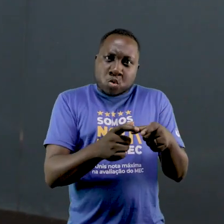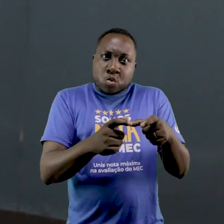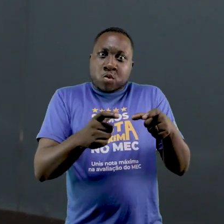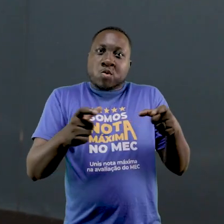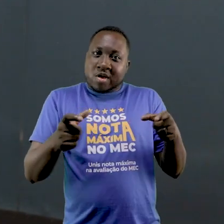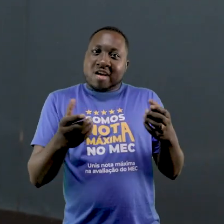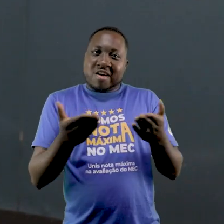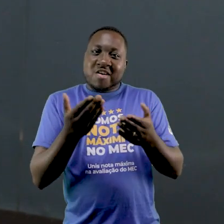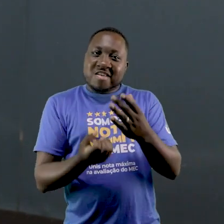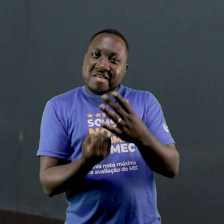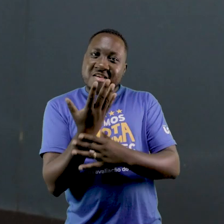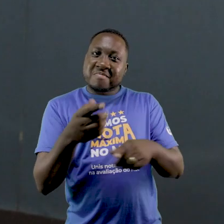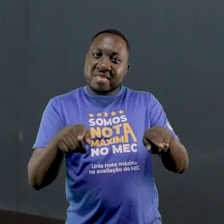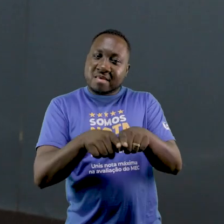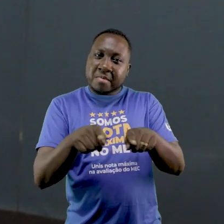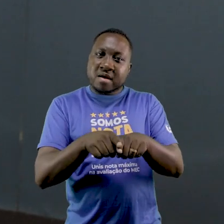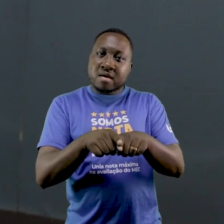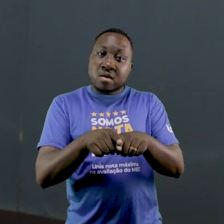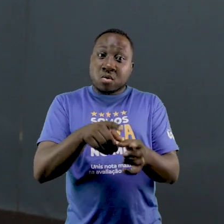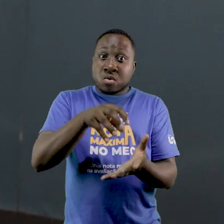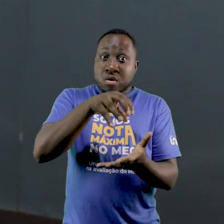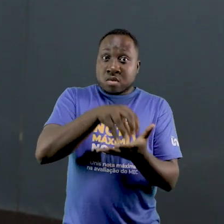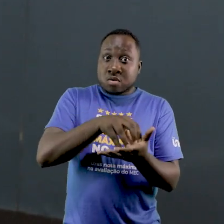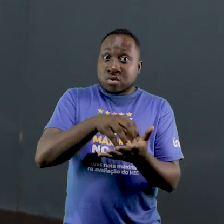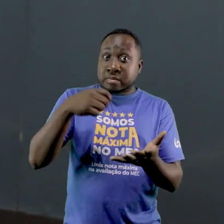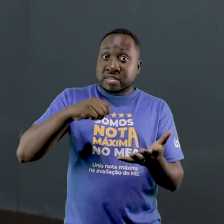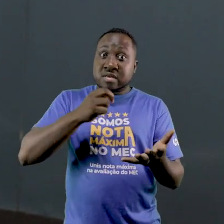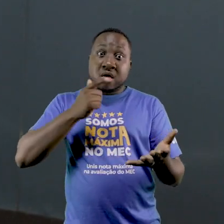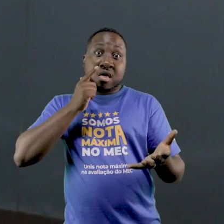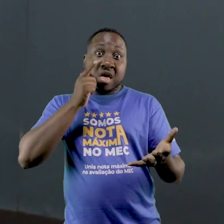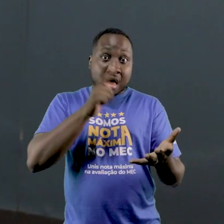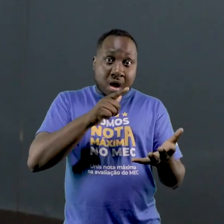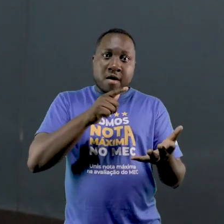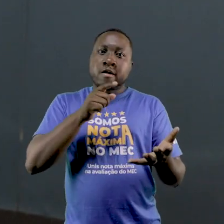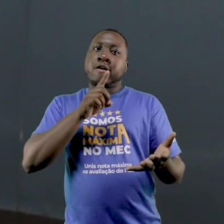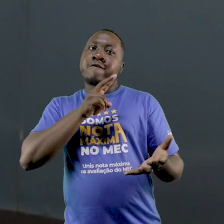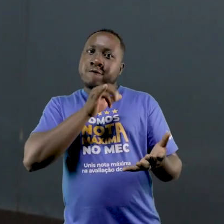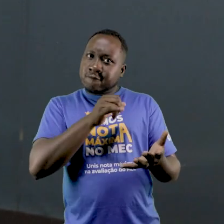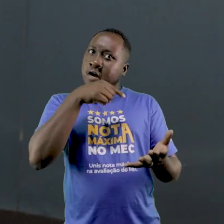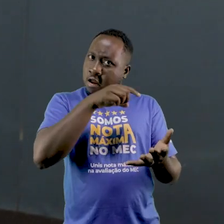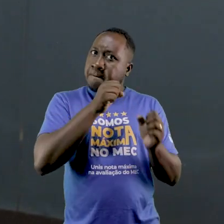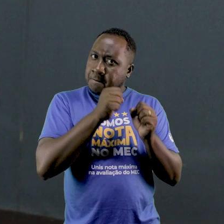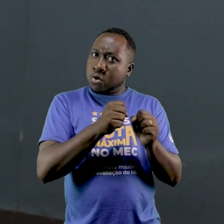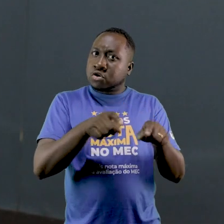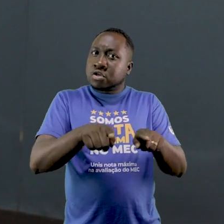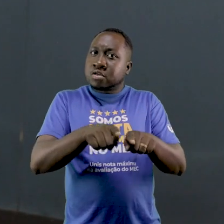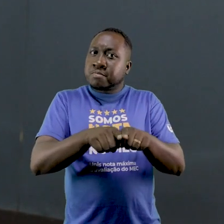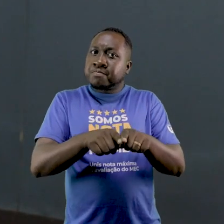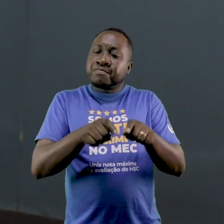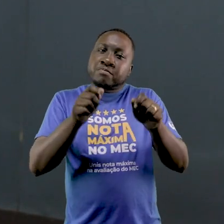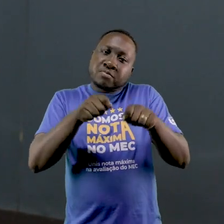a representação de grupos subrepresentados. E criamos também canais de denúncia e